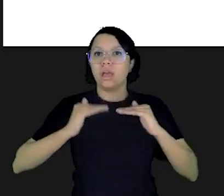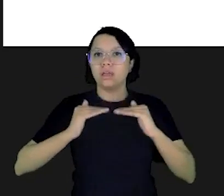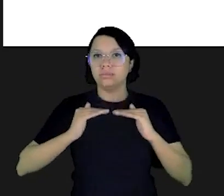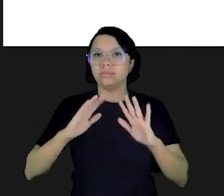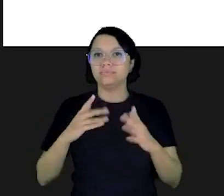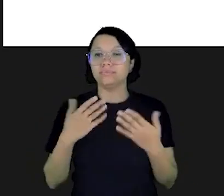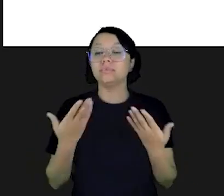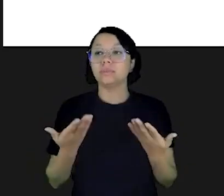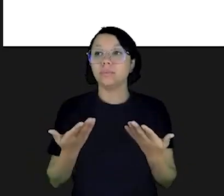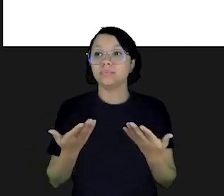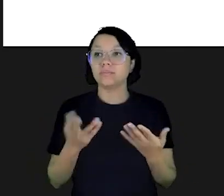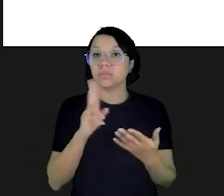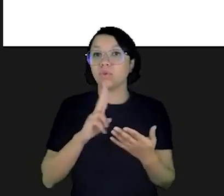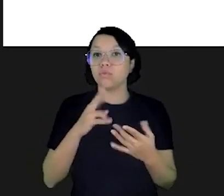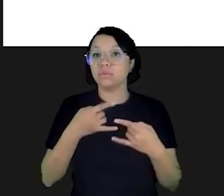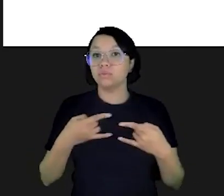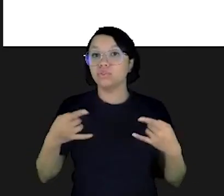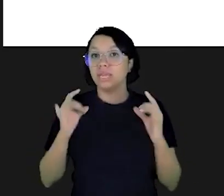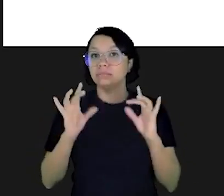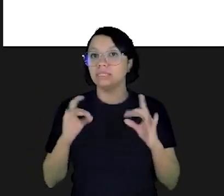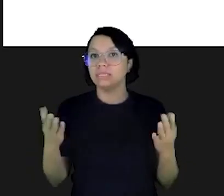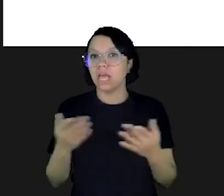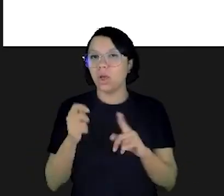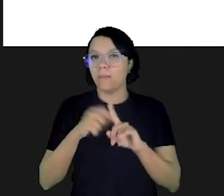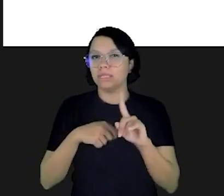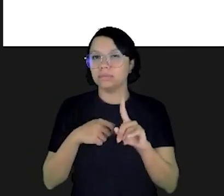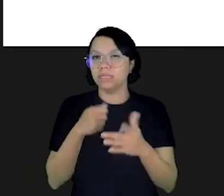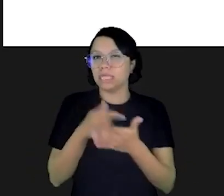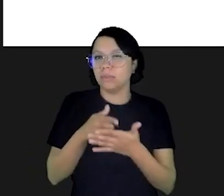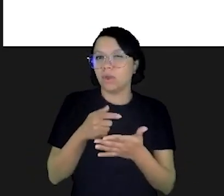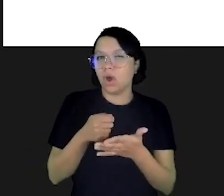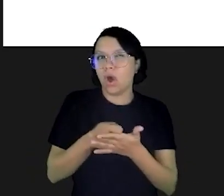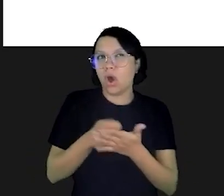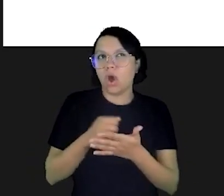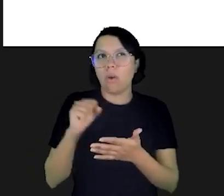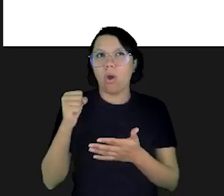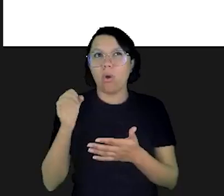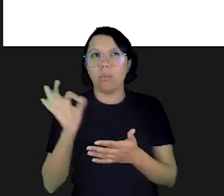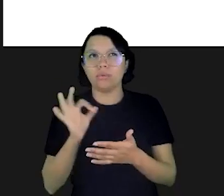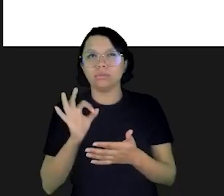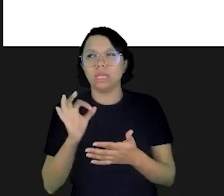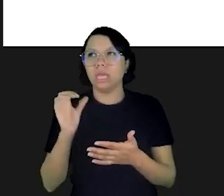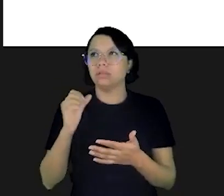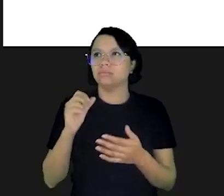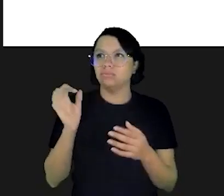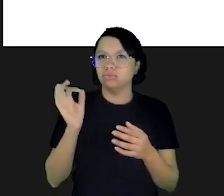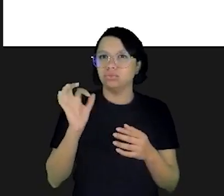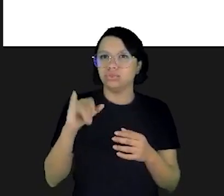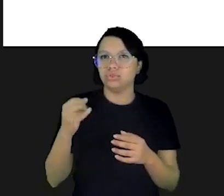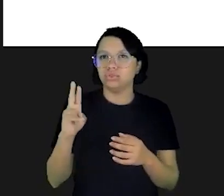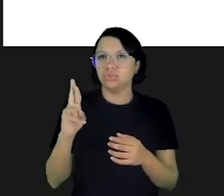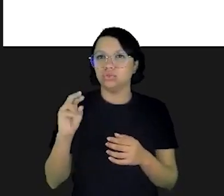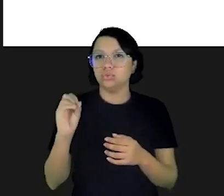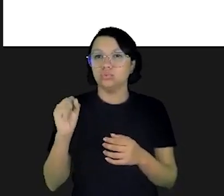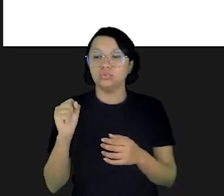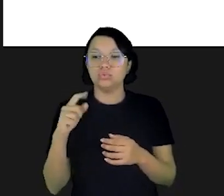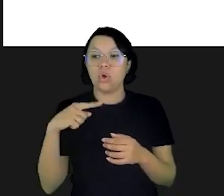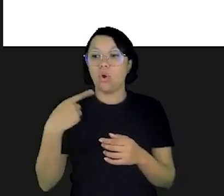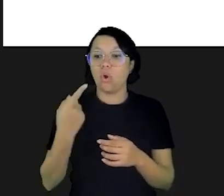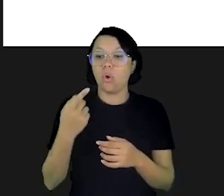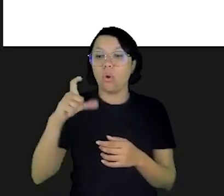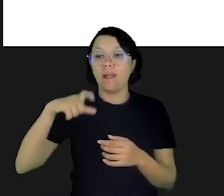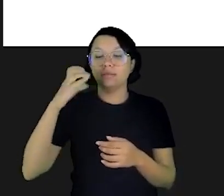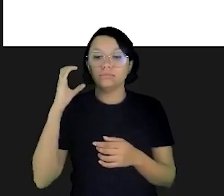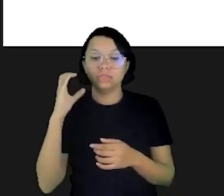no mês que vem eu vou conseguir me reequilibrar então eu vou fazer o seguinte eu vou usar o cheque especial nesse mês que me cobra 8, 9, 10% de